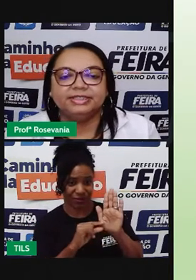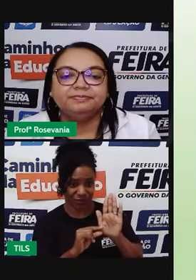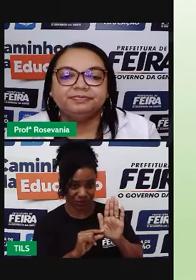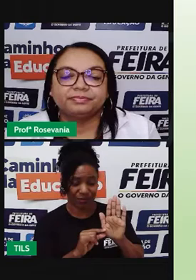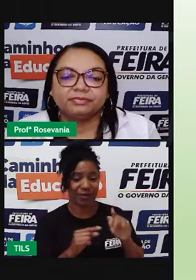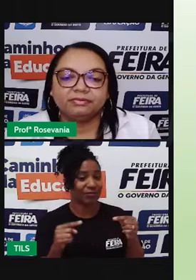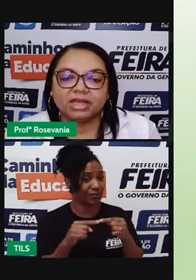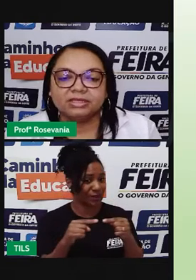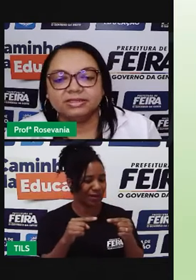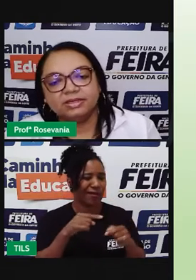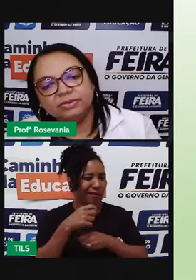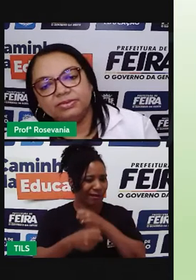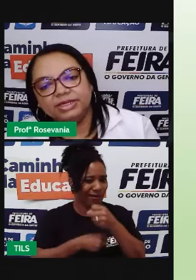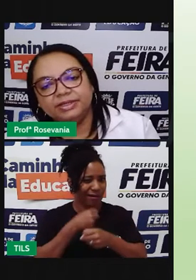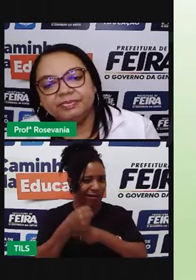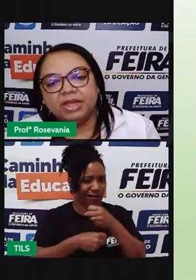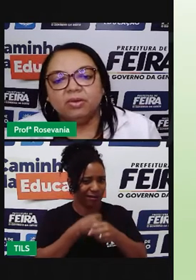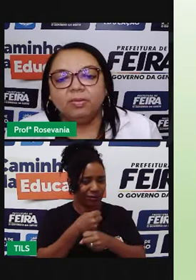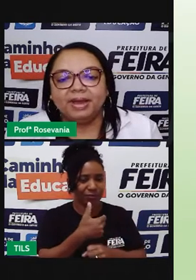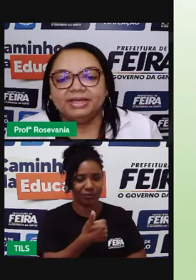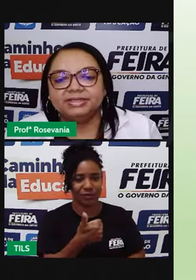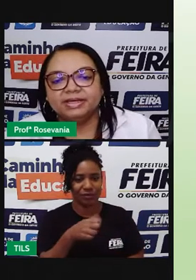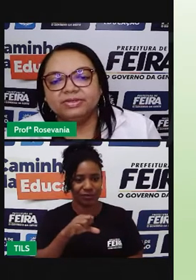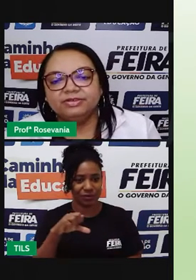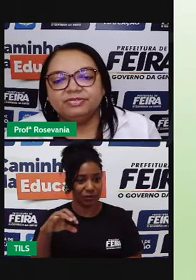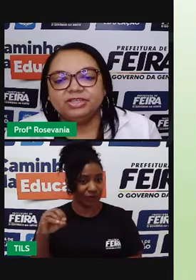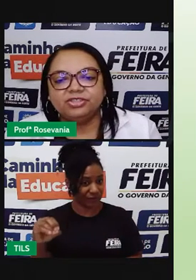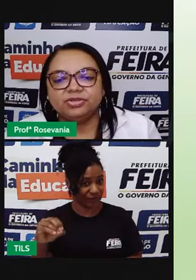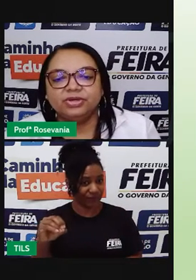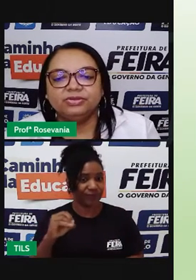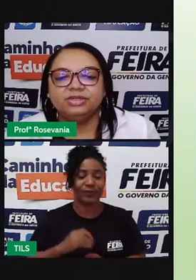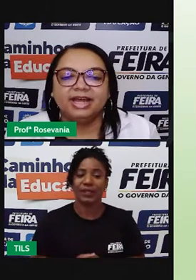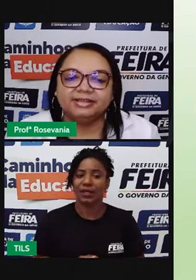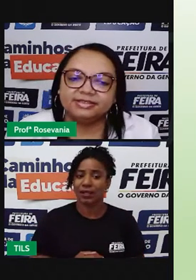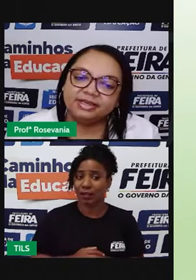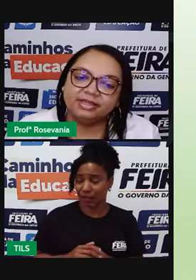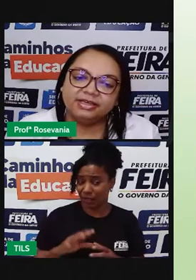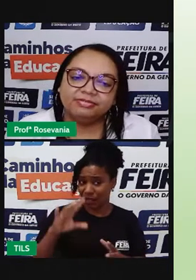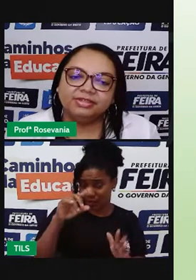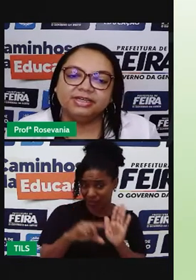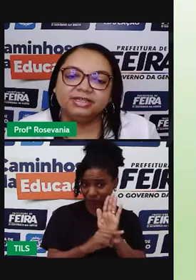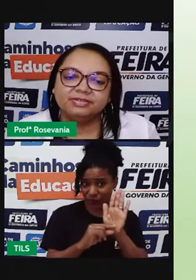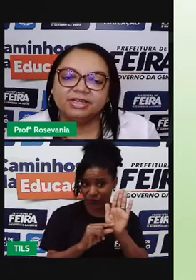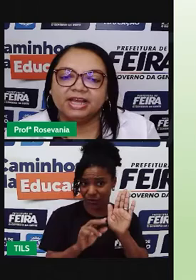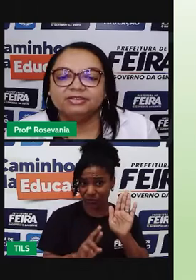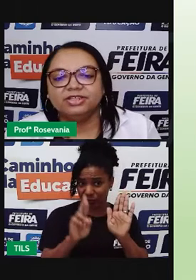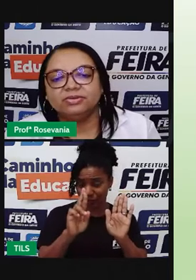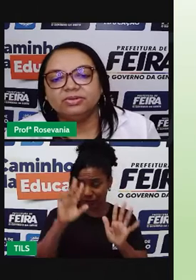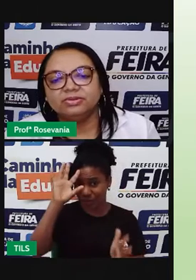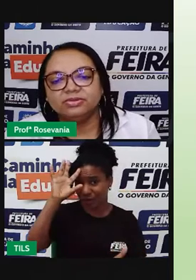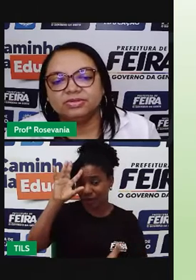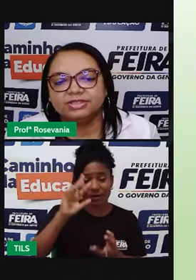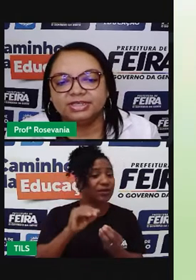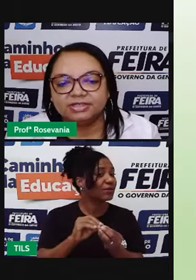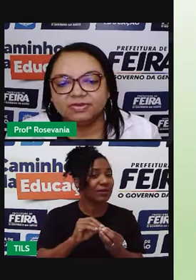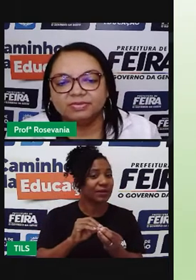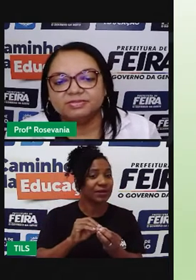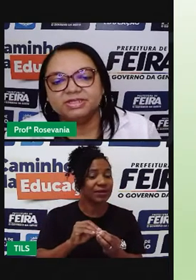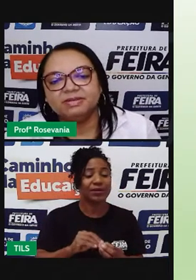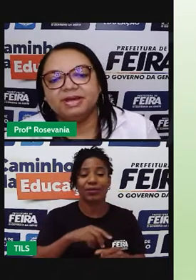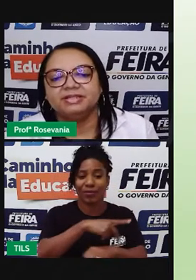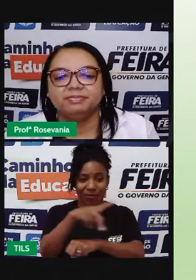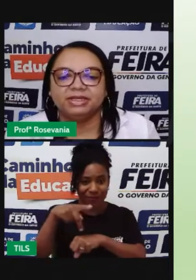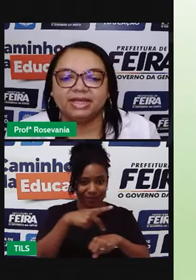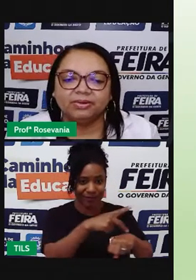de 90, né. Segundo ele, o país reúne 28 unidades de relevo, né, classificado de acordo com suas três